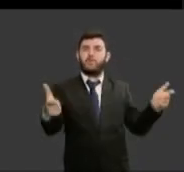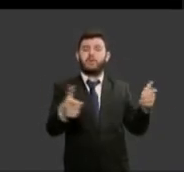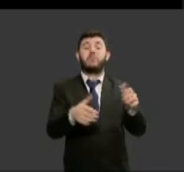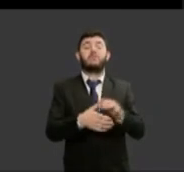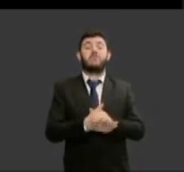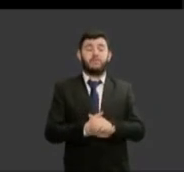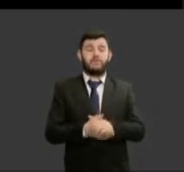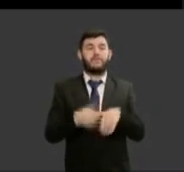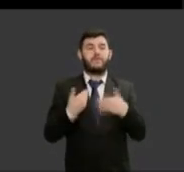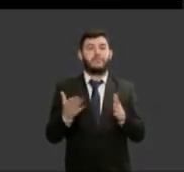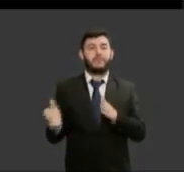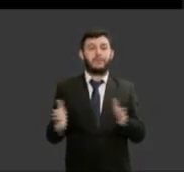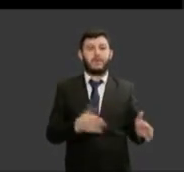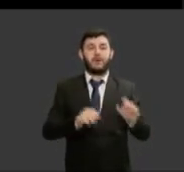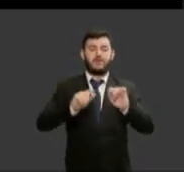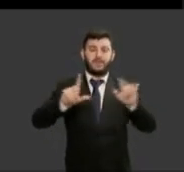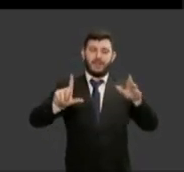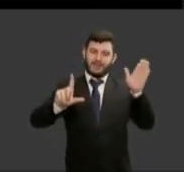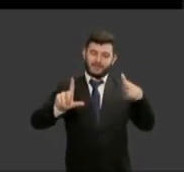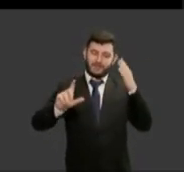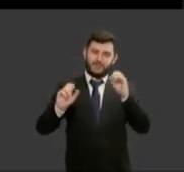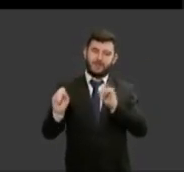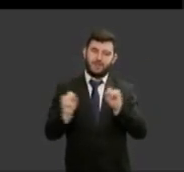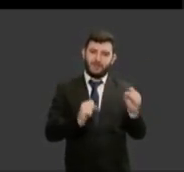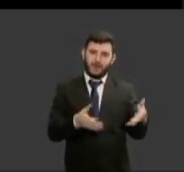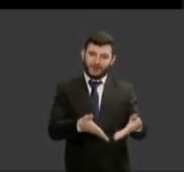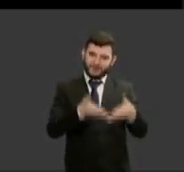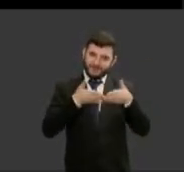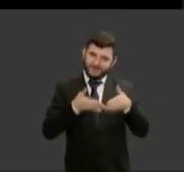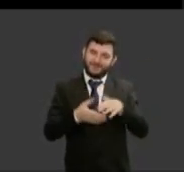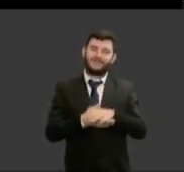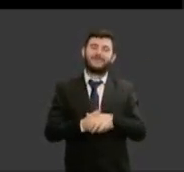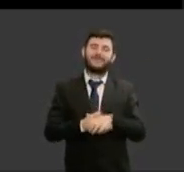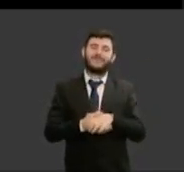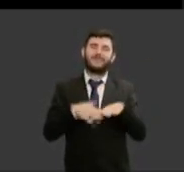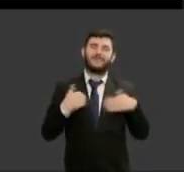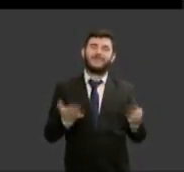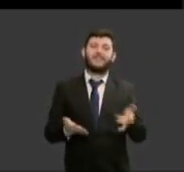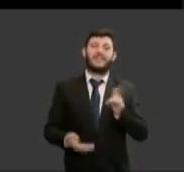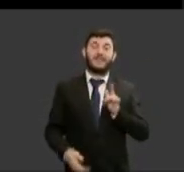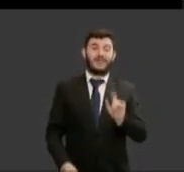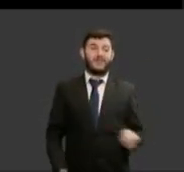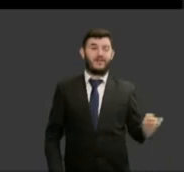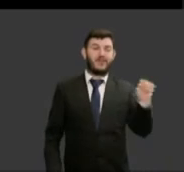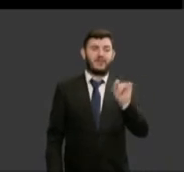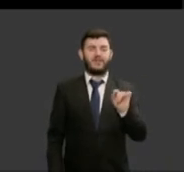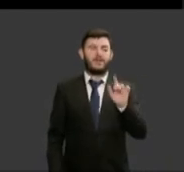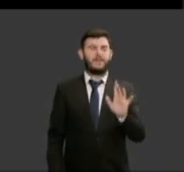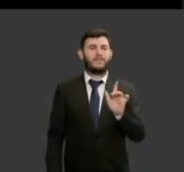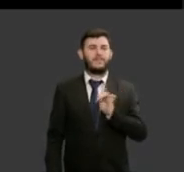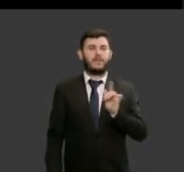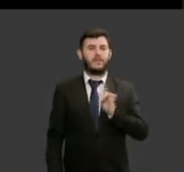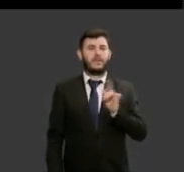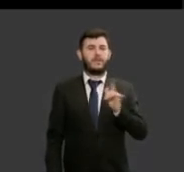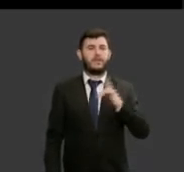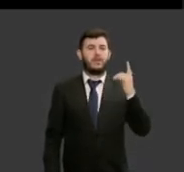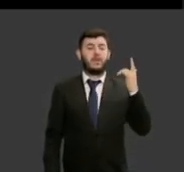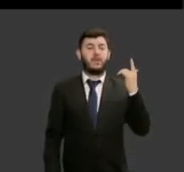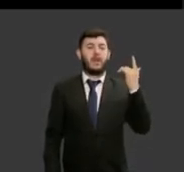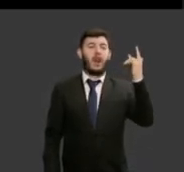nós temos várias o nosso ordenamento jurídico ele traz